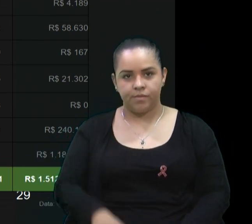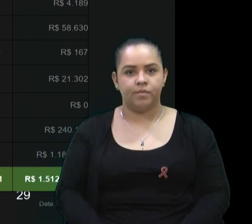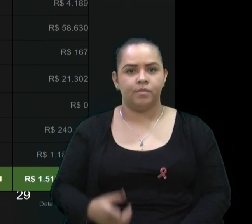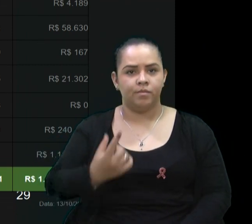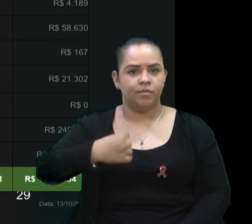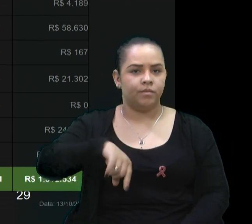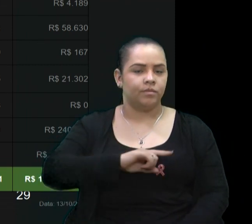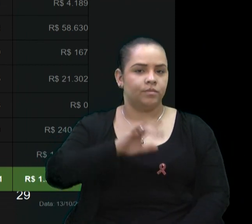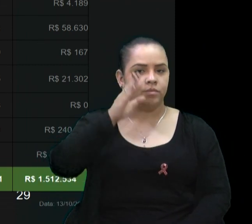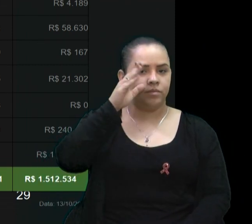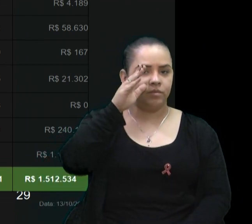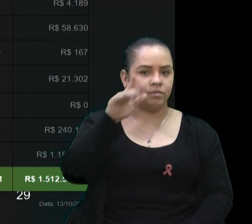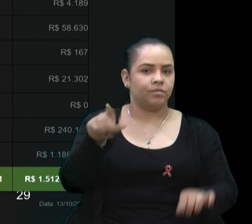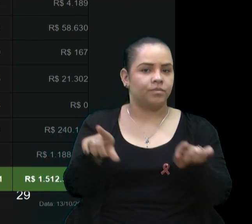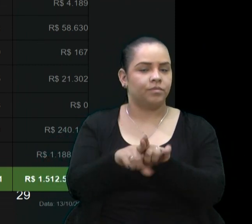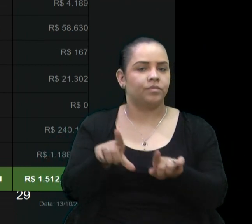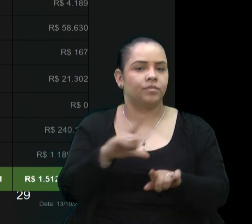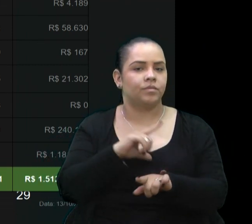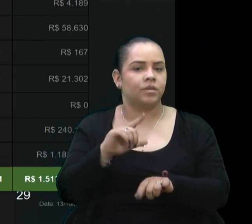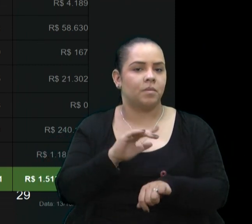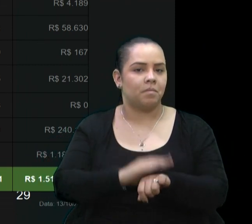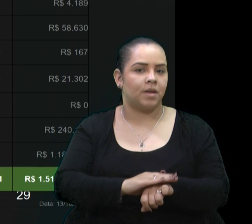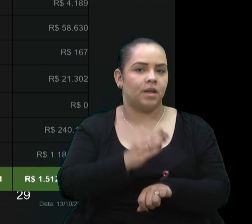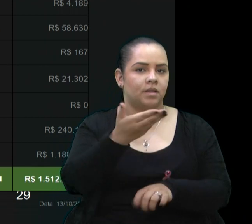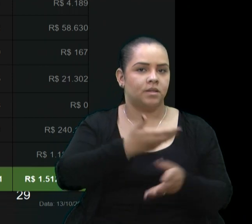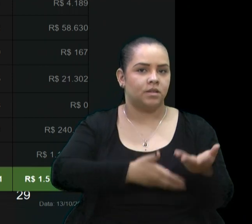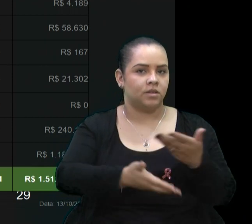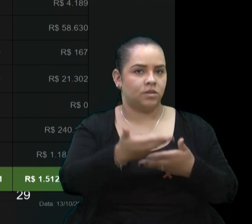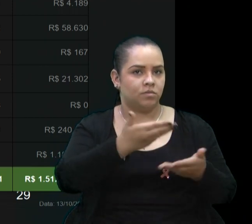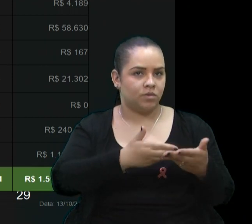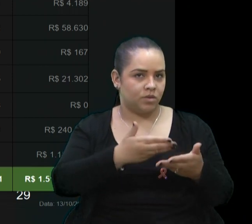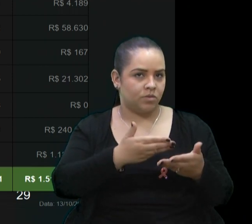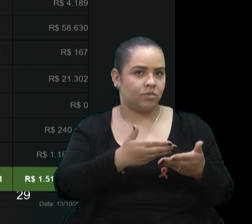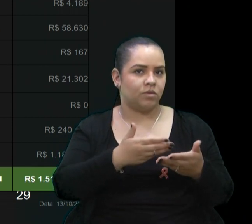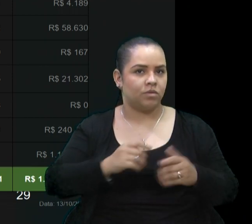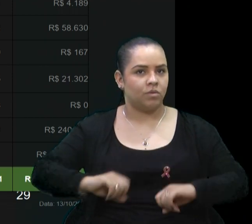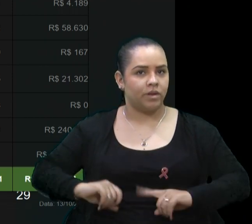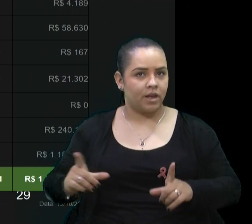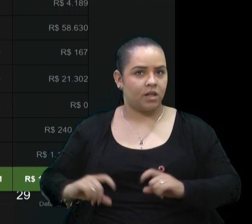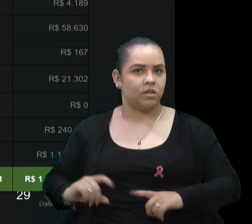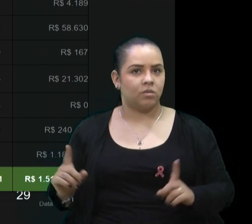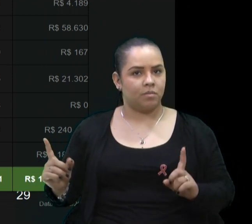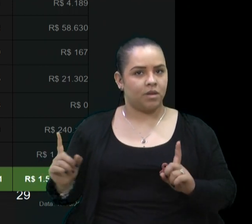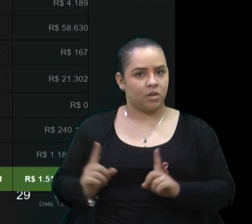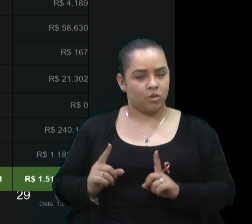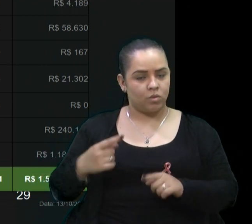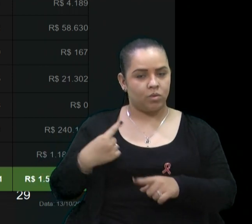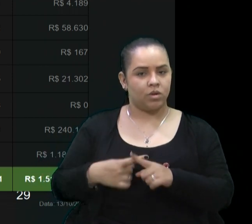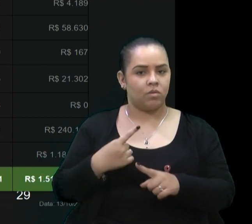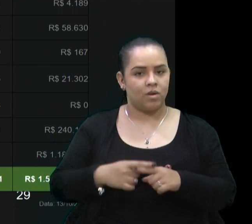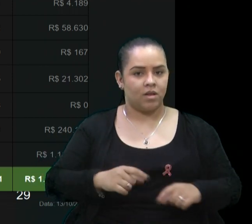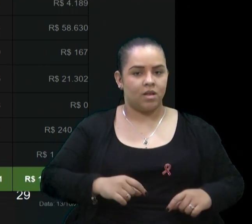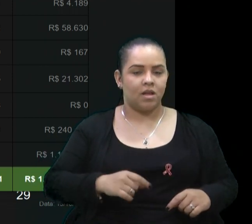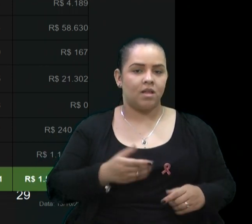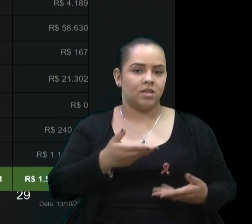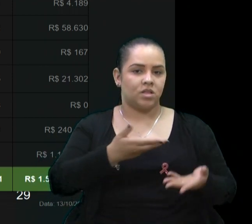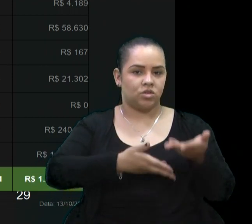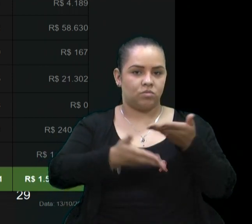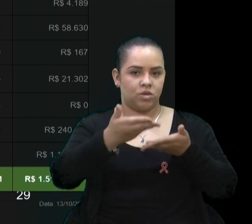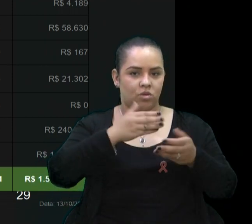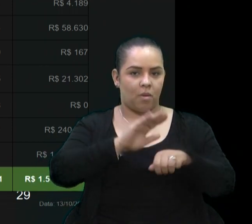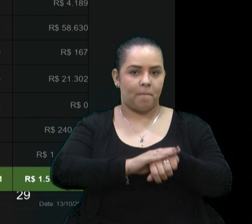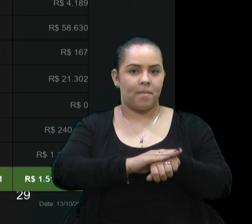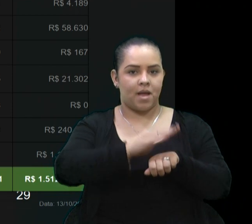observa, inclusive, que a gente tem um número maior de atendimentos e uma despesa menor. Porque os atendimentos que aumentaram,